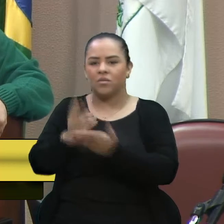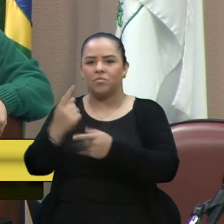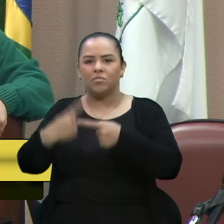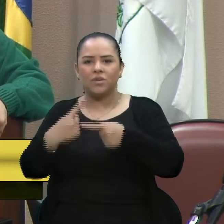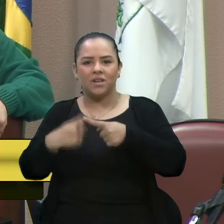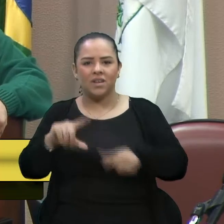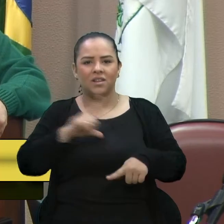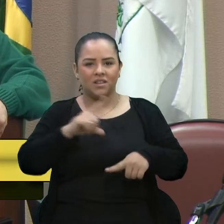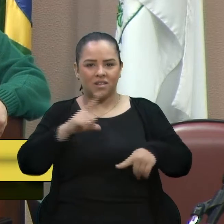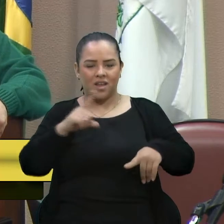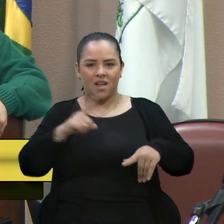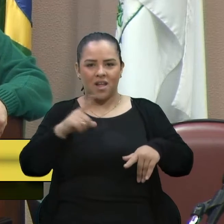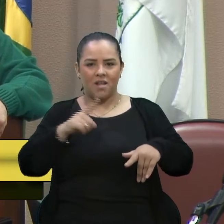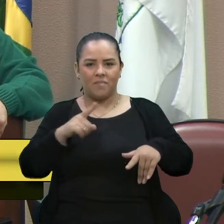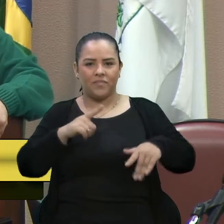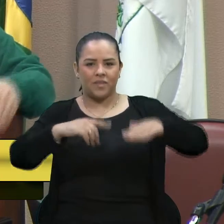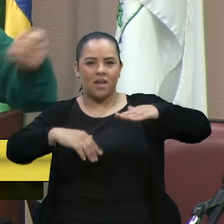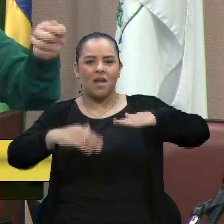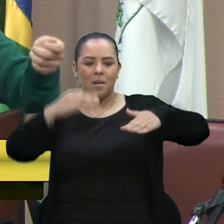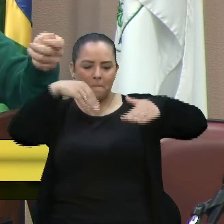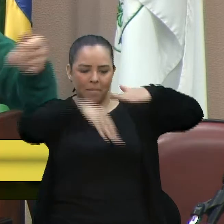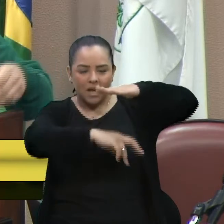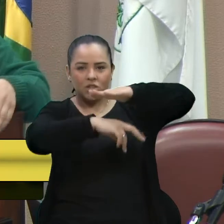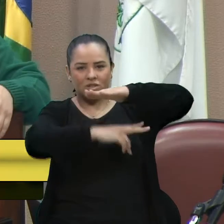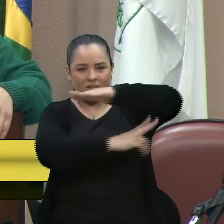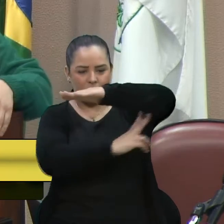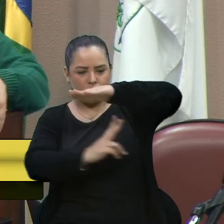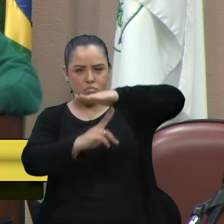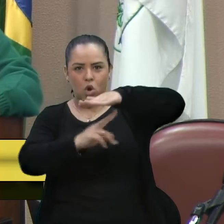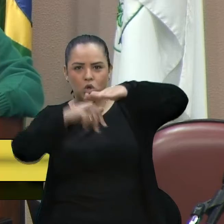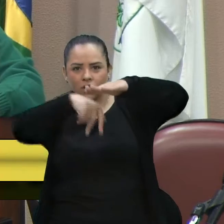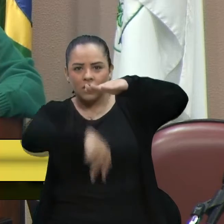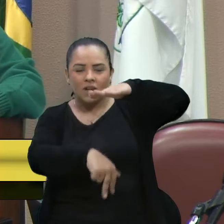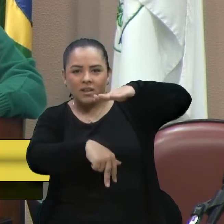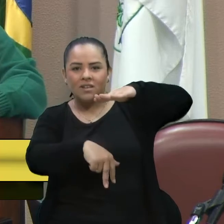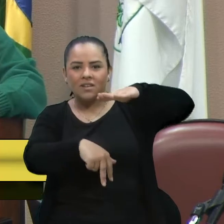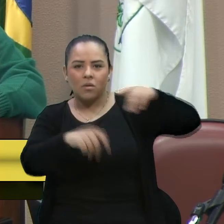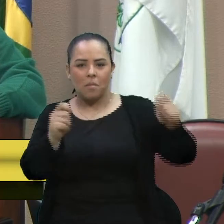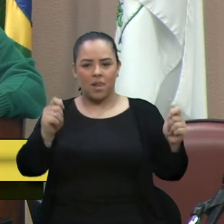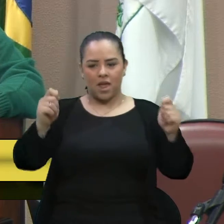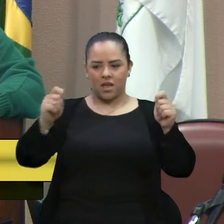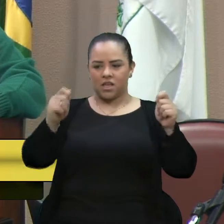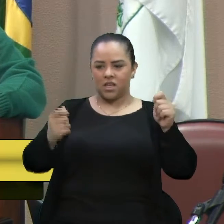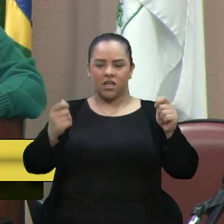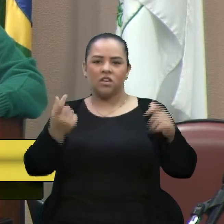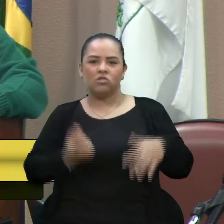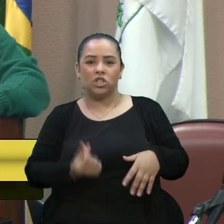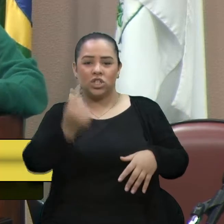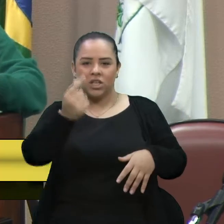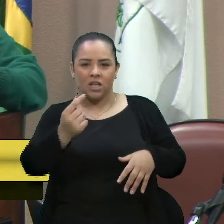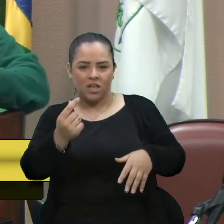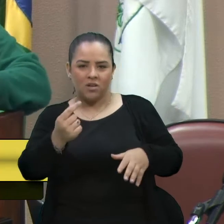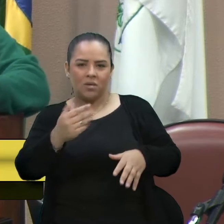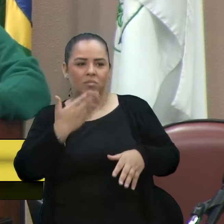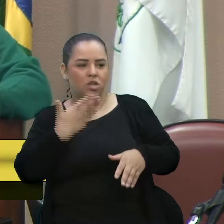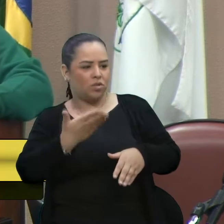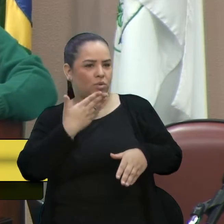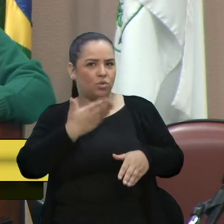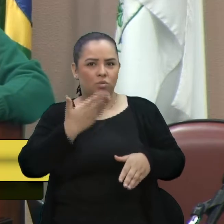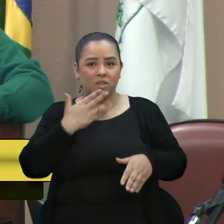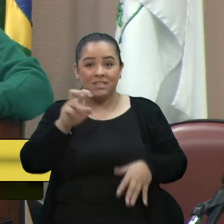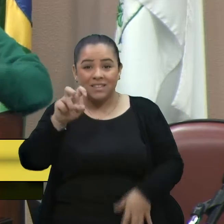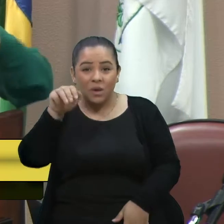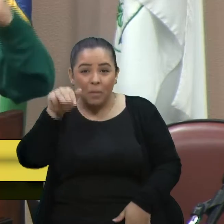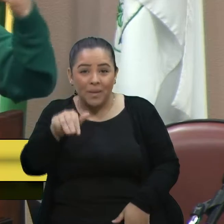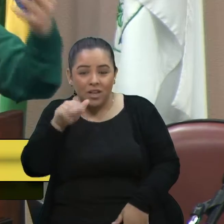sinaleira ali do viaduto, ali na urca, com as plaquinhas, o dinheiro, ele saiu de lá, olha, era em cinco minutos, já